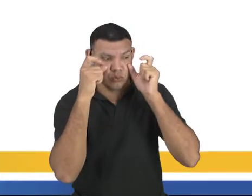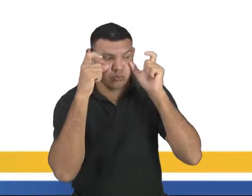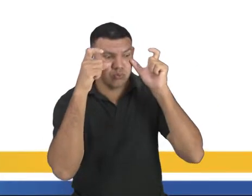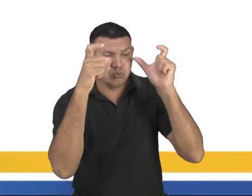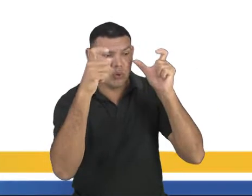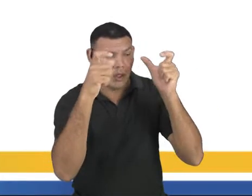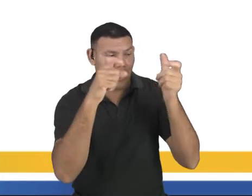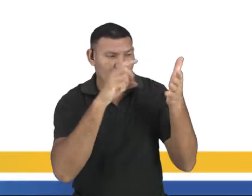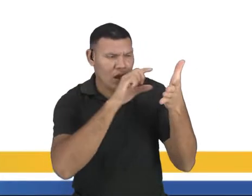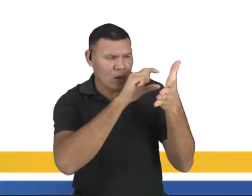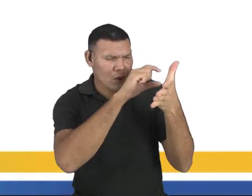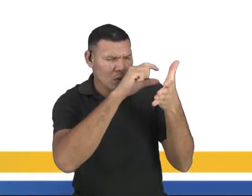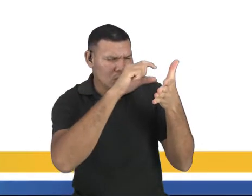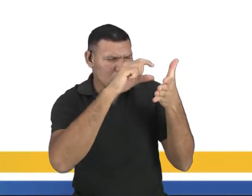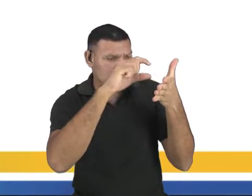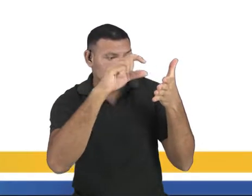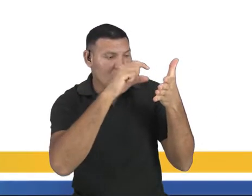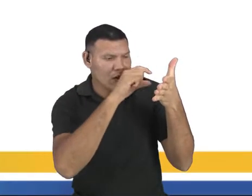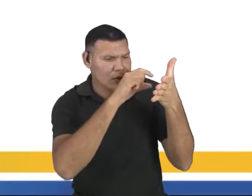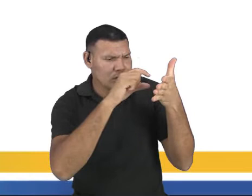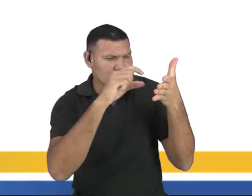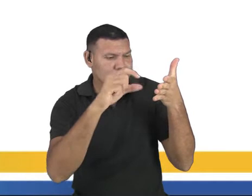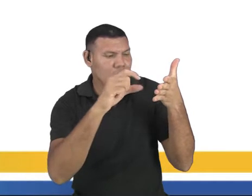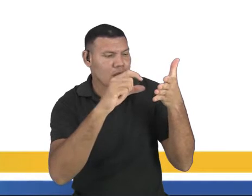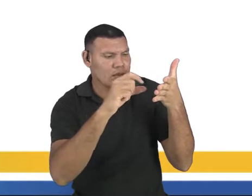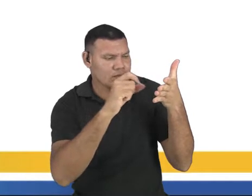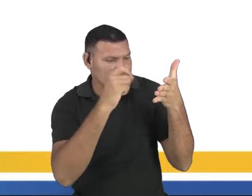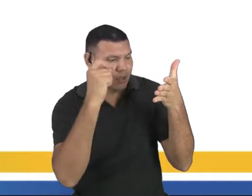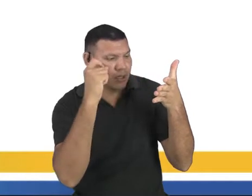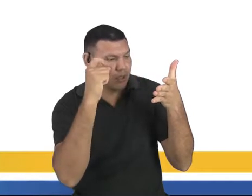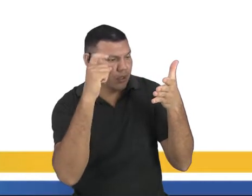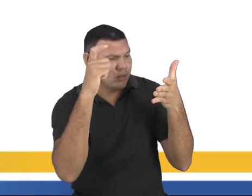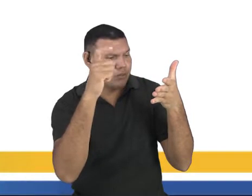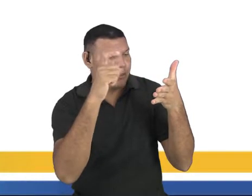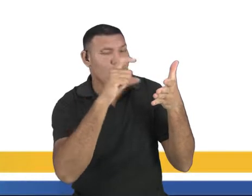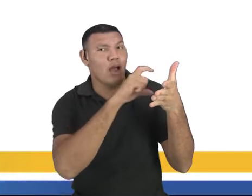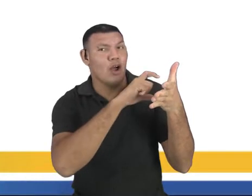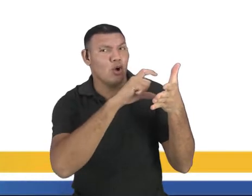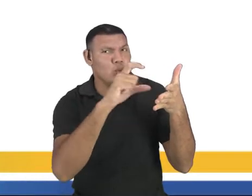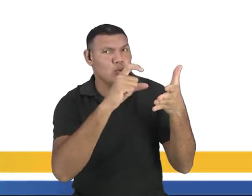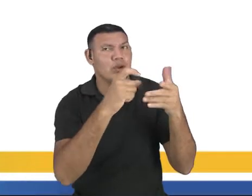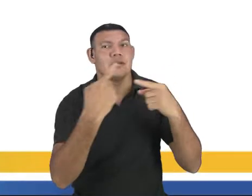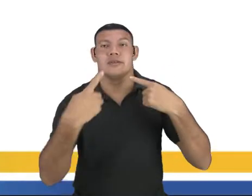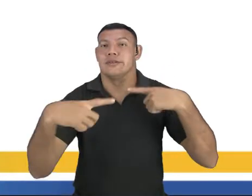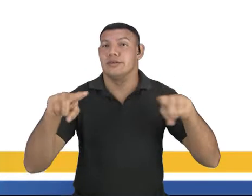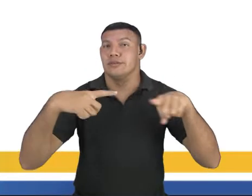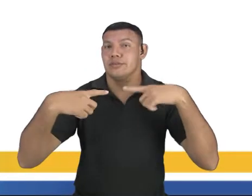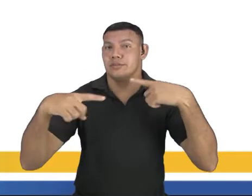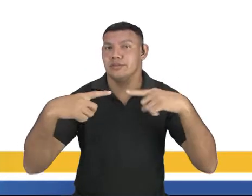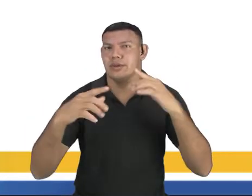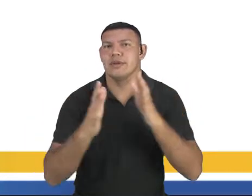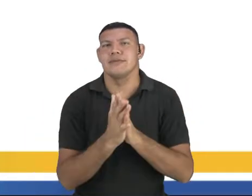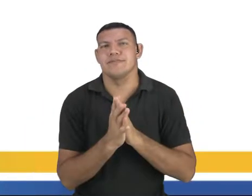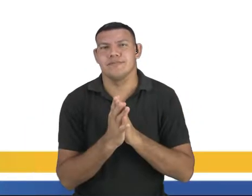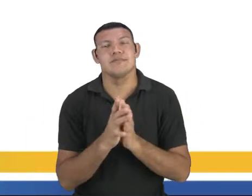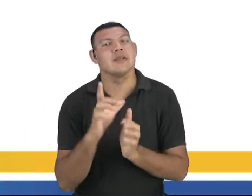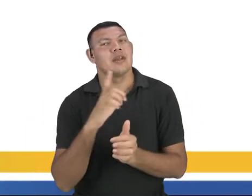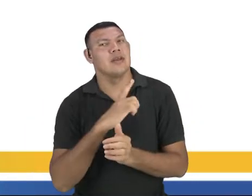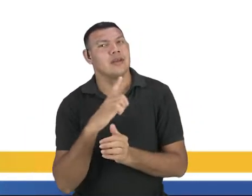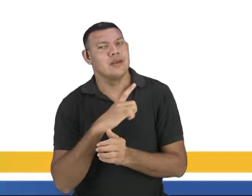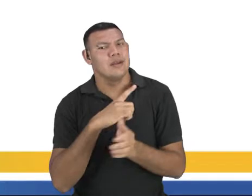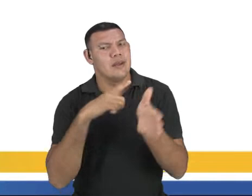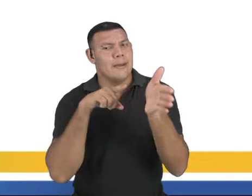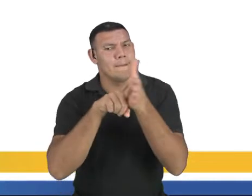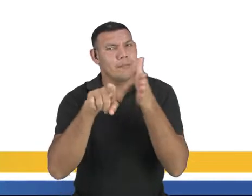no enunciado. Então, ler atentamente o trecho da música, lá no enunciado vai estar